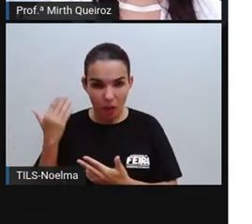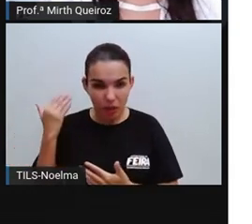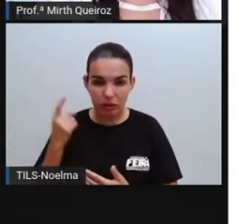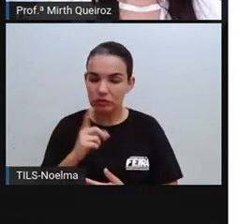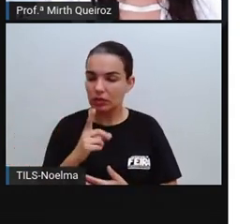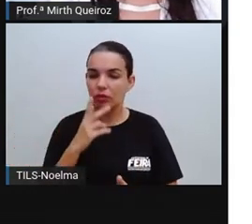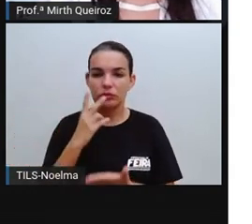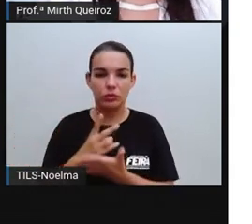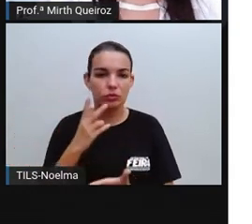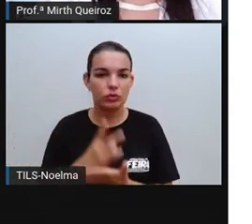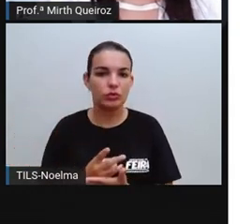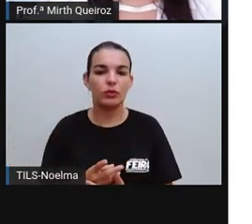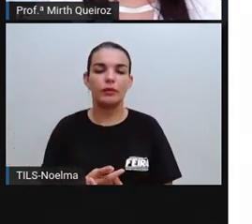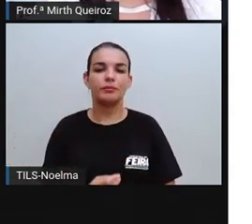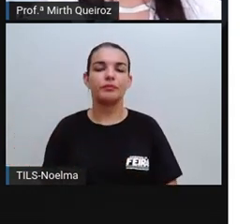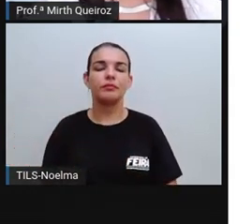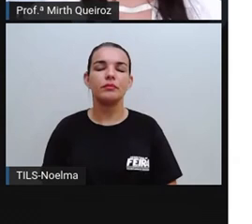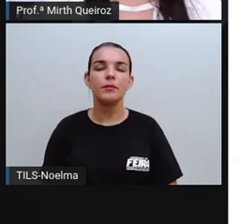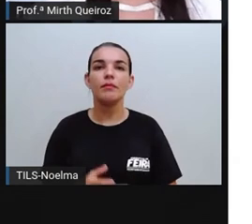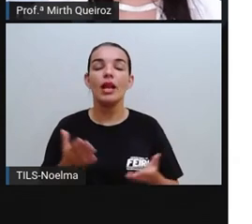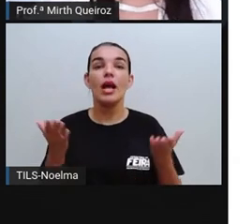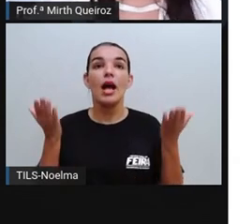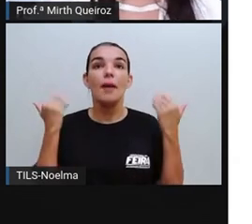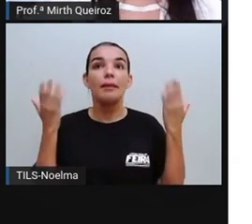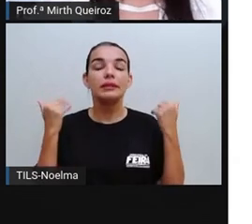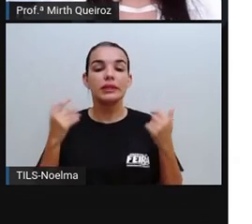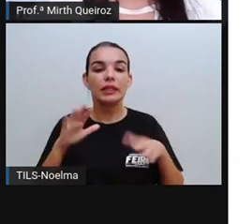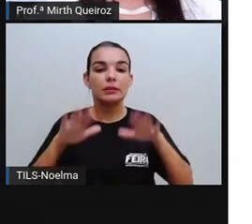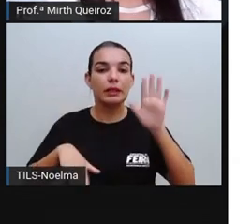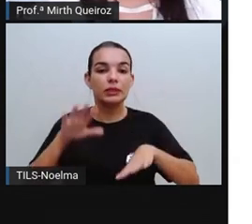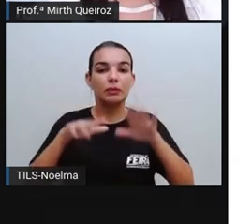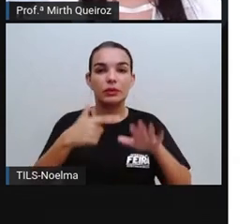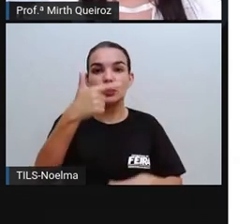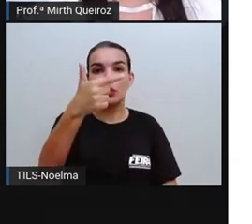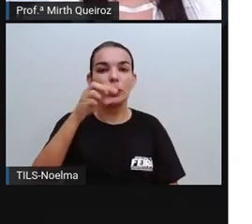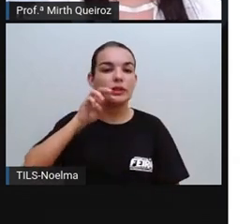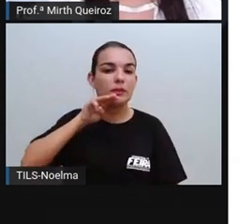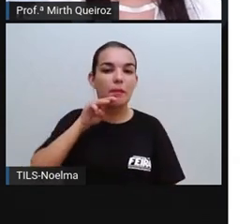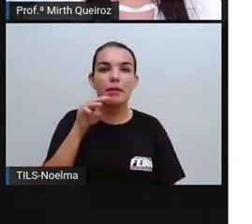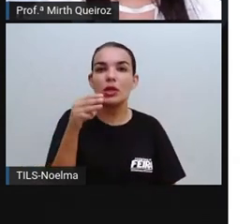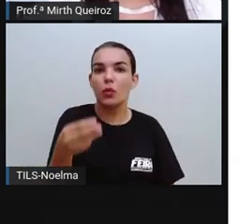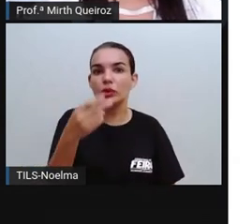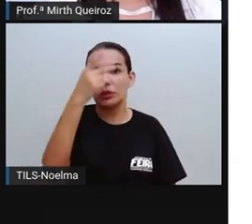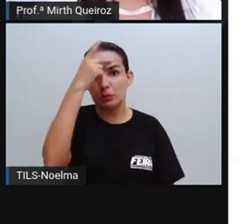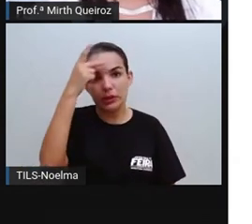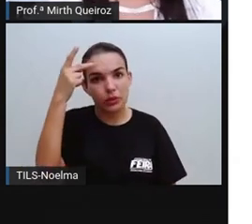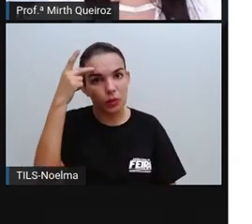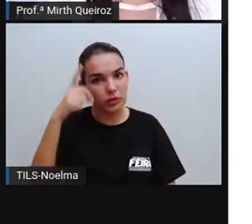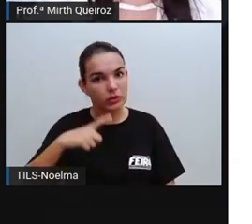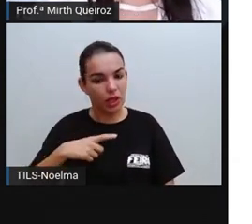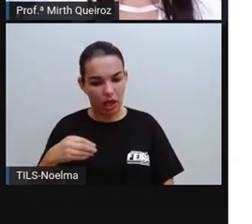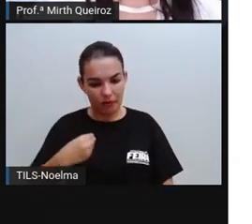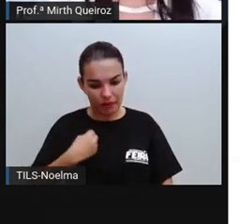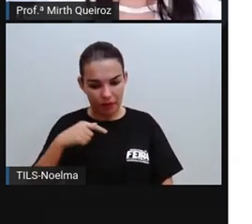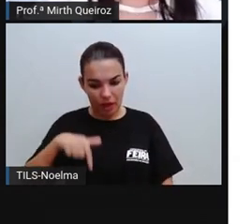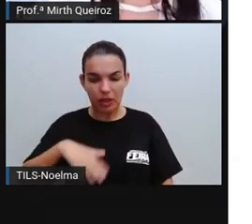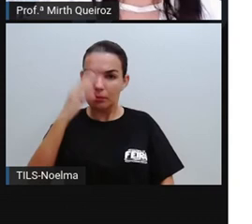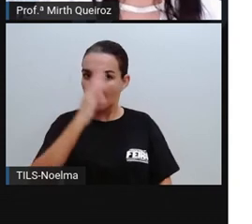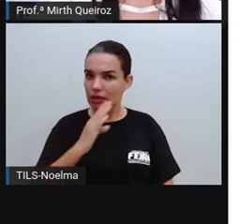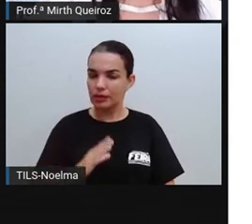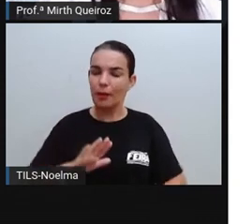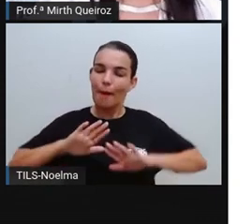população desses índios era quase 2 milhões de pessoas, era muita, muita gente aí, muitos índios, né? Porém,